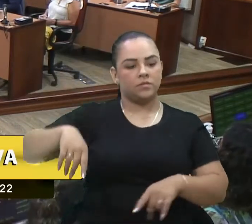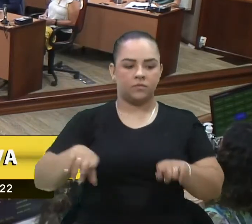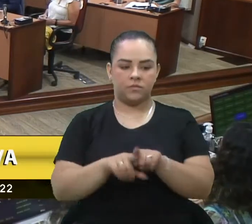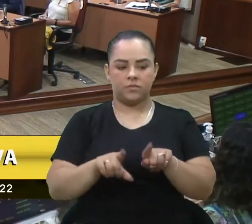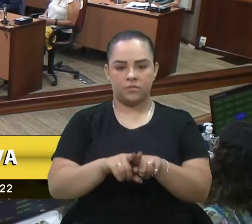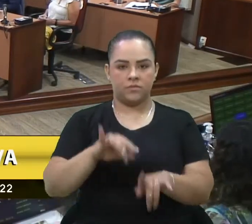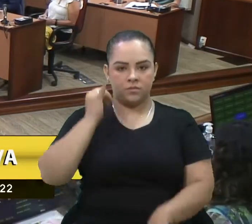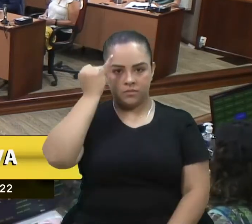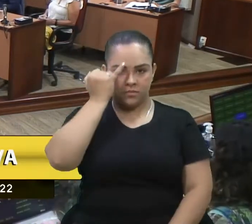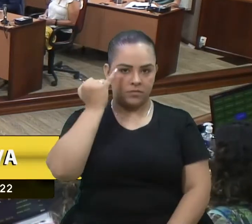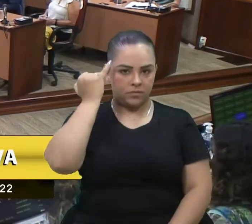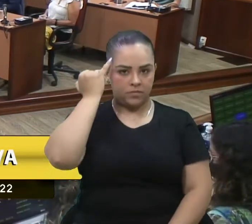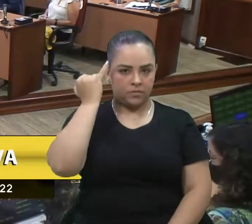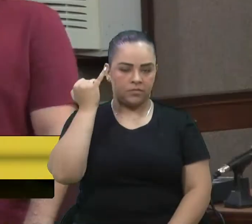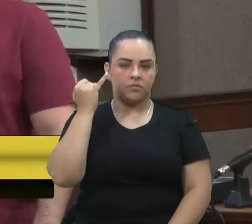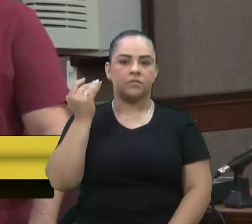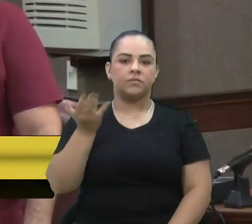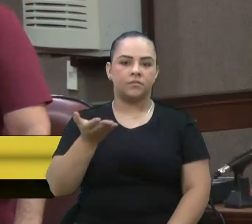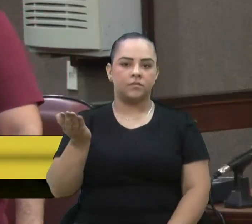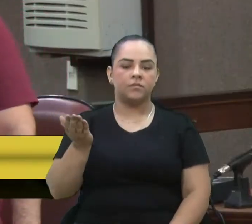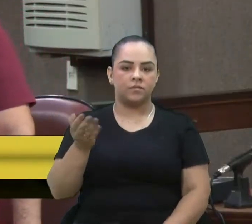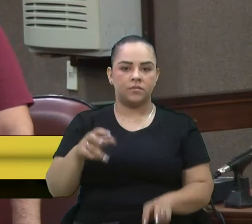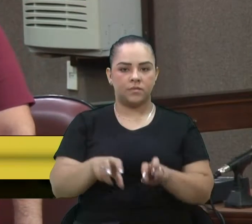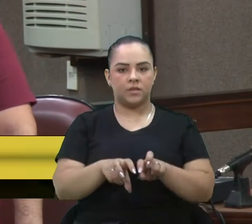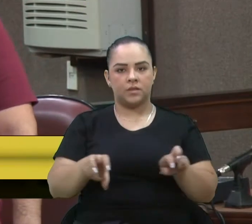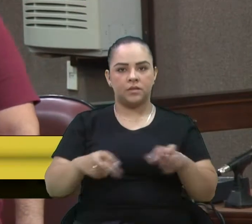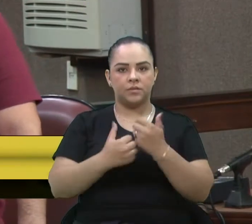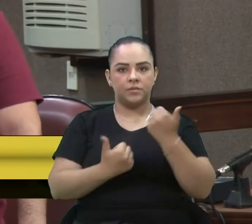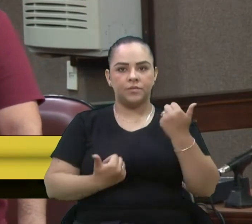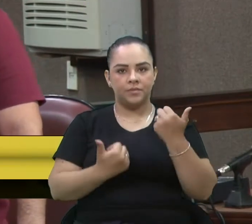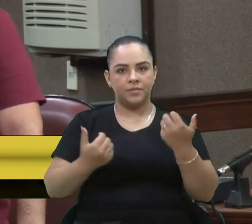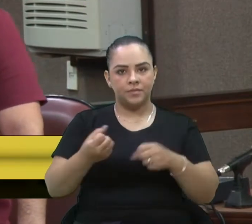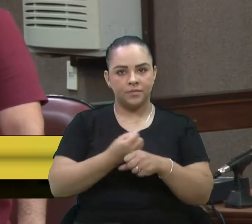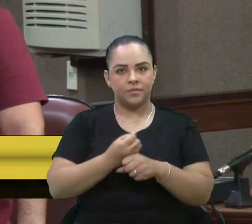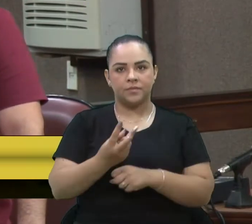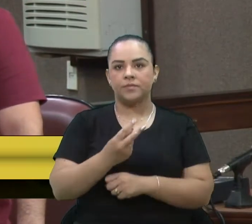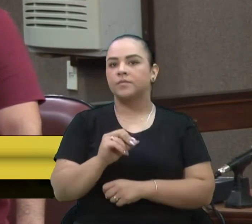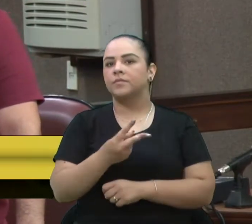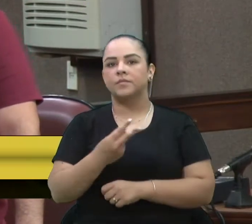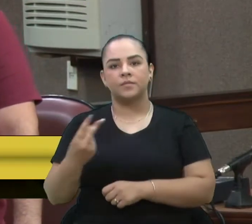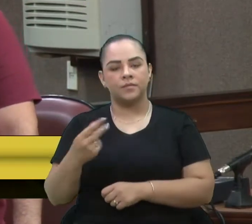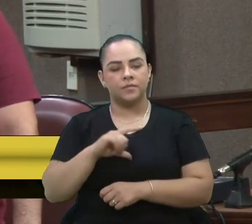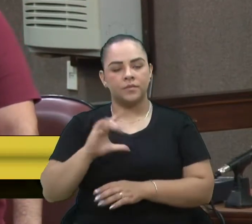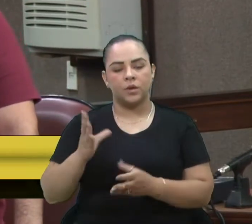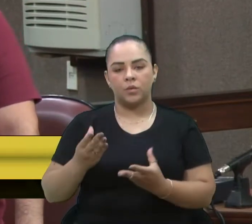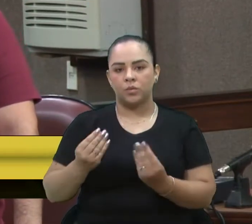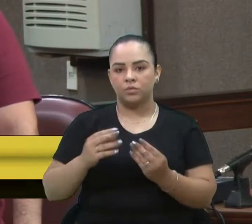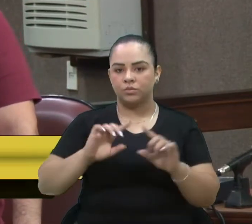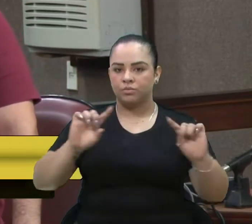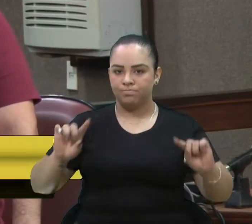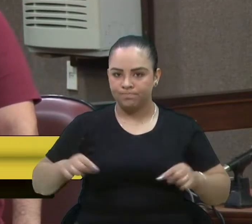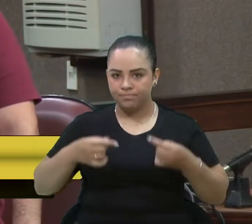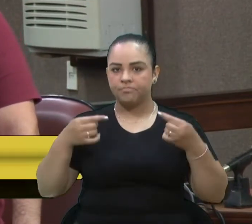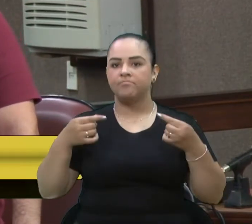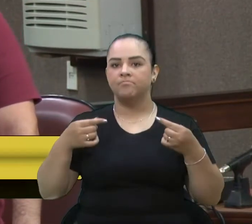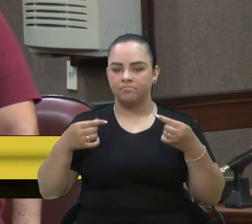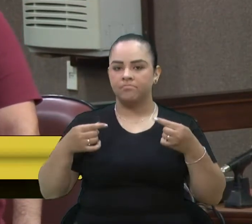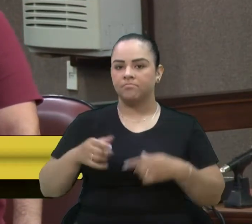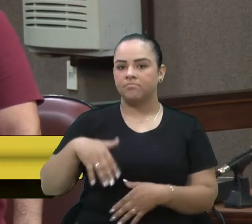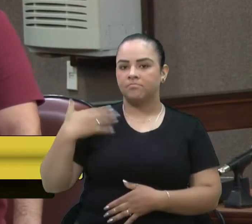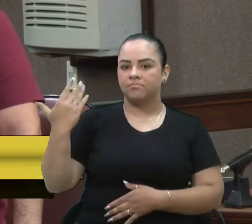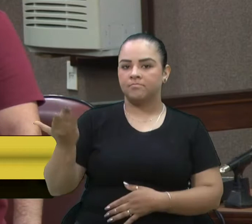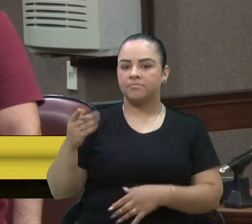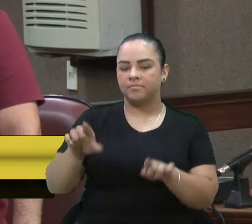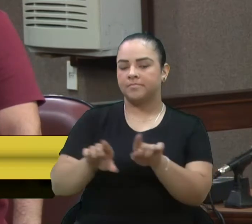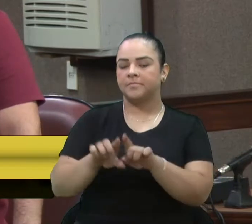'Ambros, que estarão na mesa neste ano de 2022. Um ano de muitos desafios, vereadora, para a senhora, para